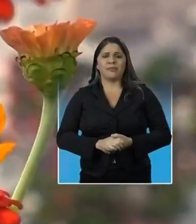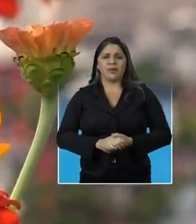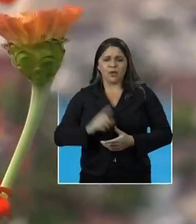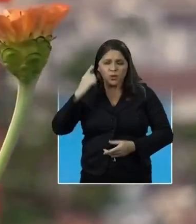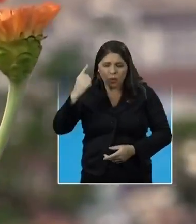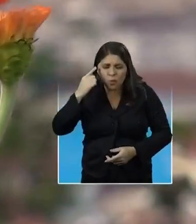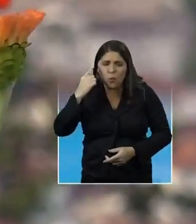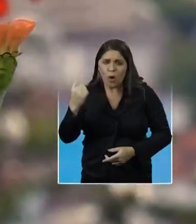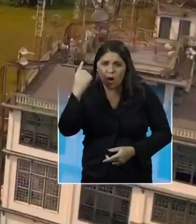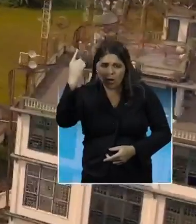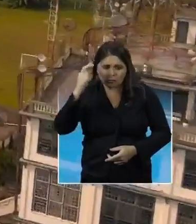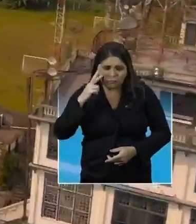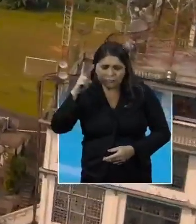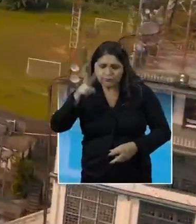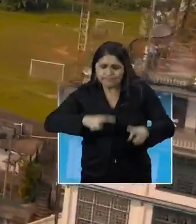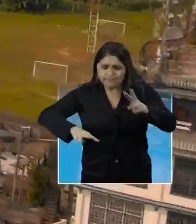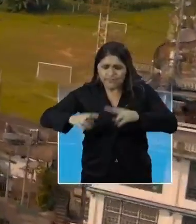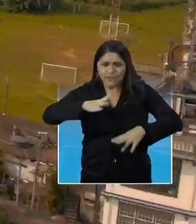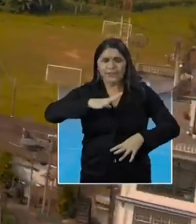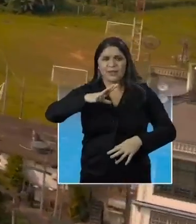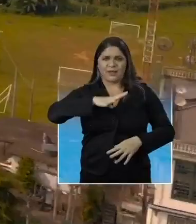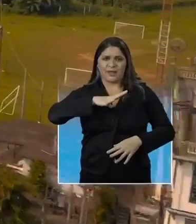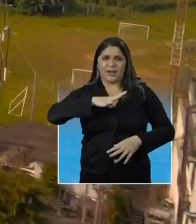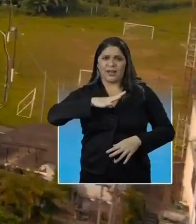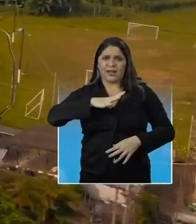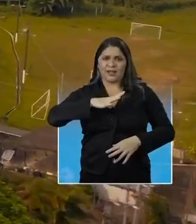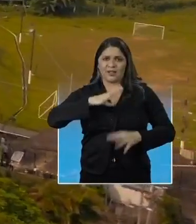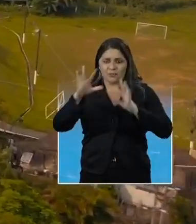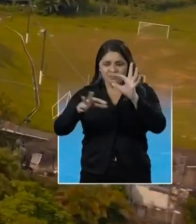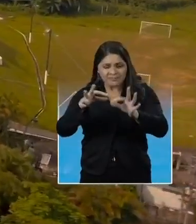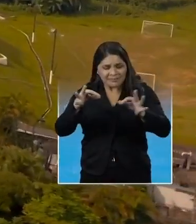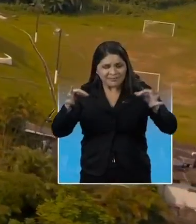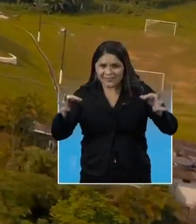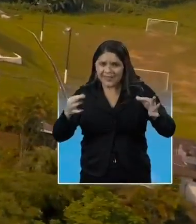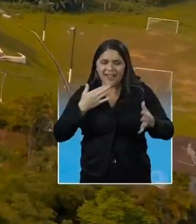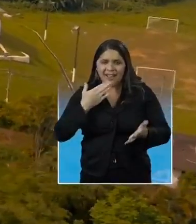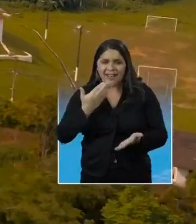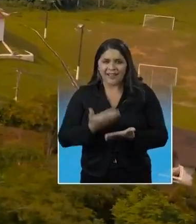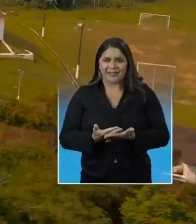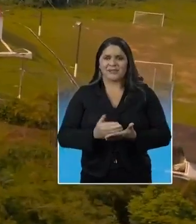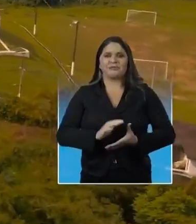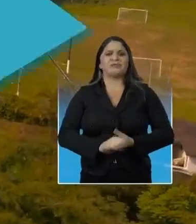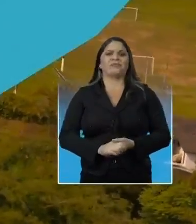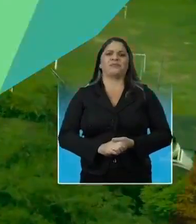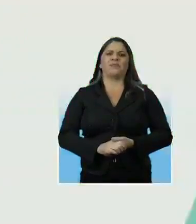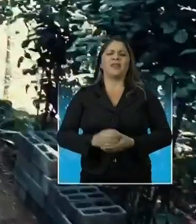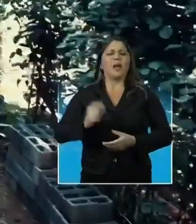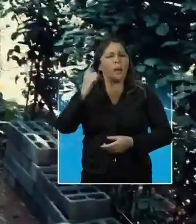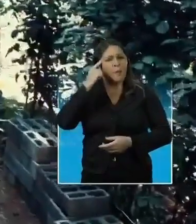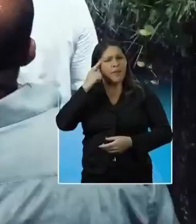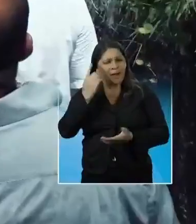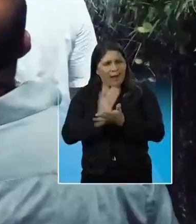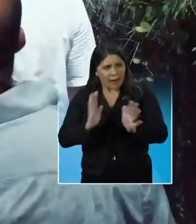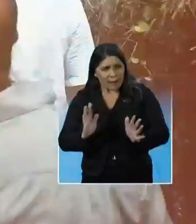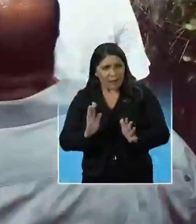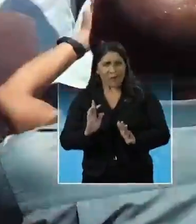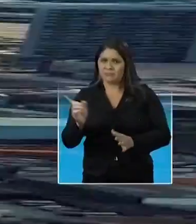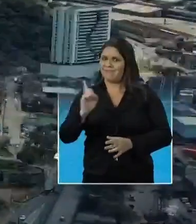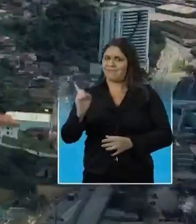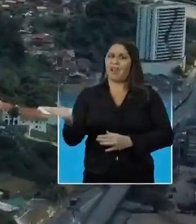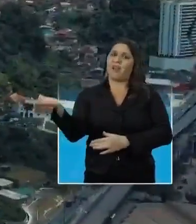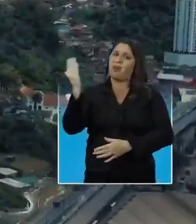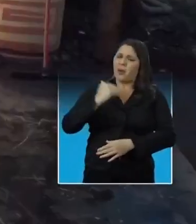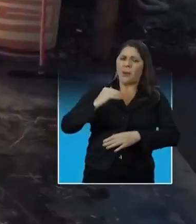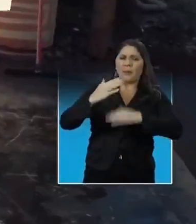Do alto, a vista da cidade é um presente. Pra quem pensa que acabou, vem muito